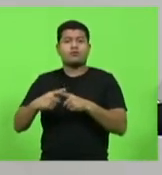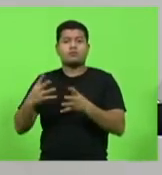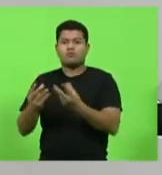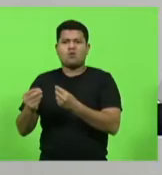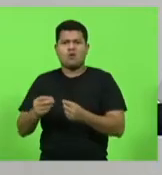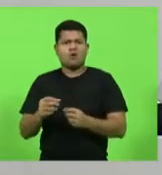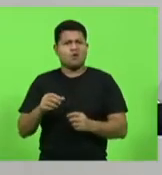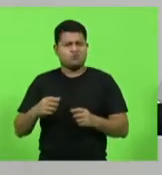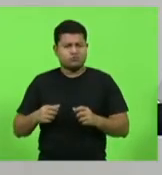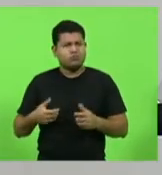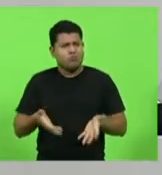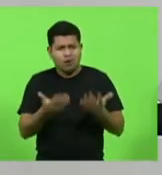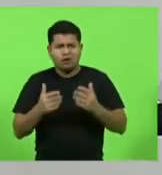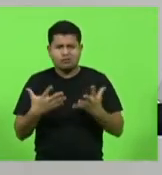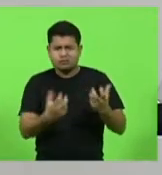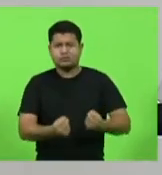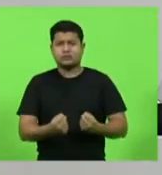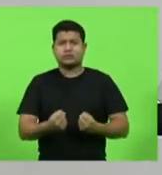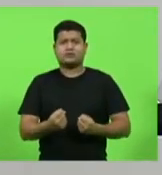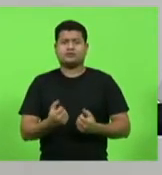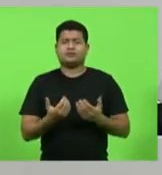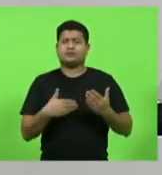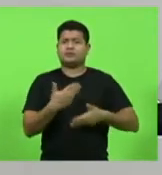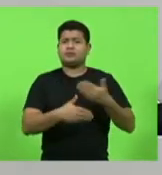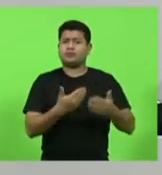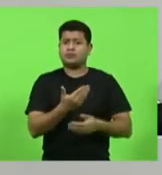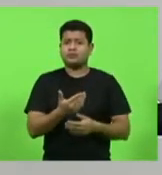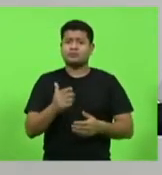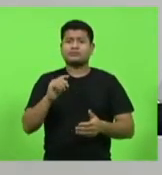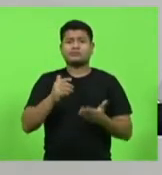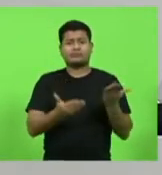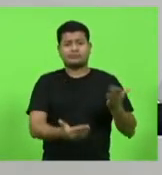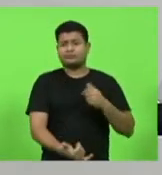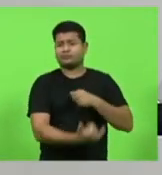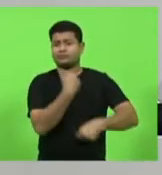O senhor não traiu o Bolsonaro, não, o senhor traiu a gente, o senhor traiu os catarinenses.